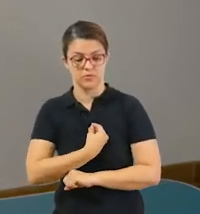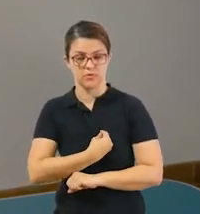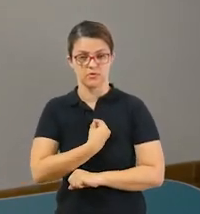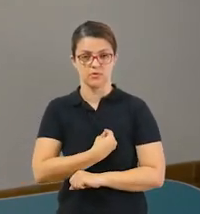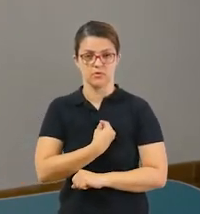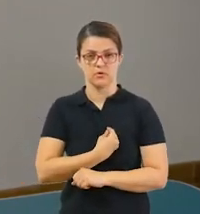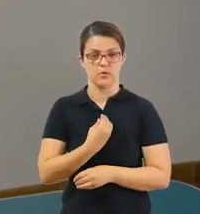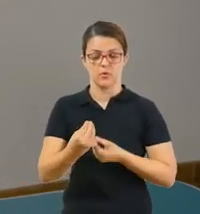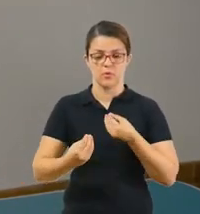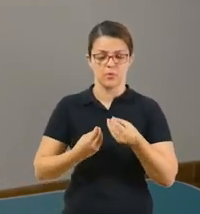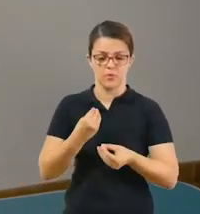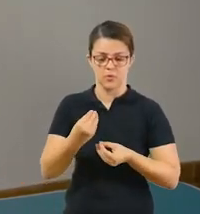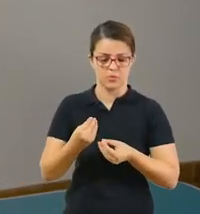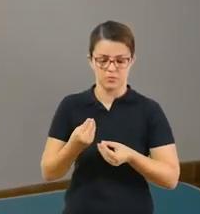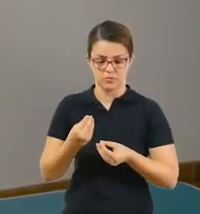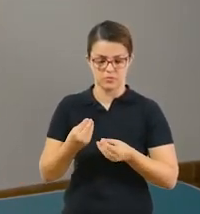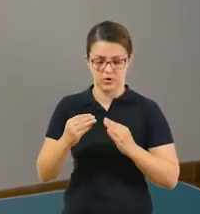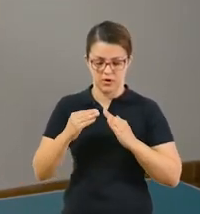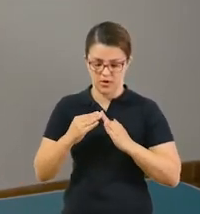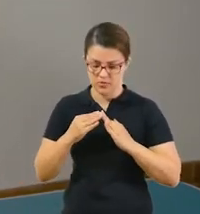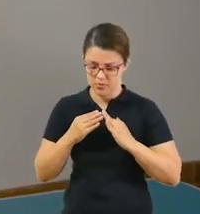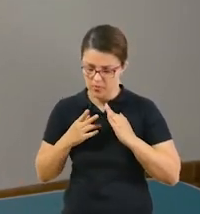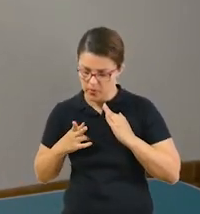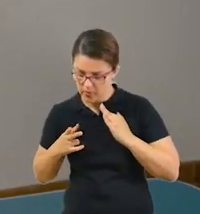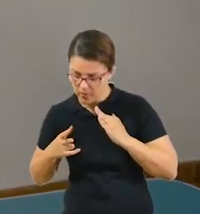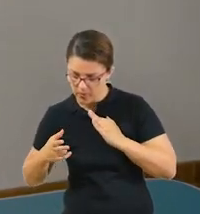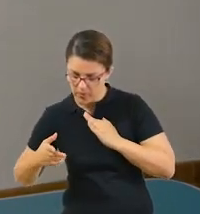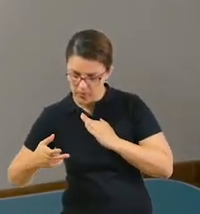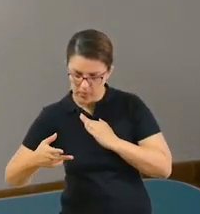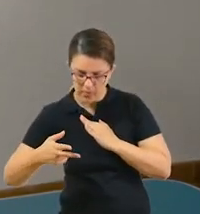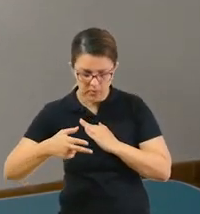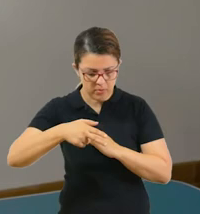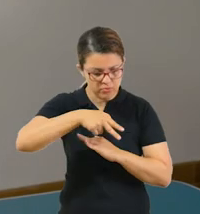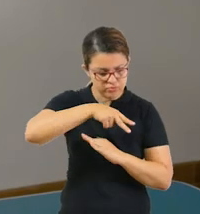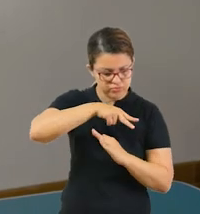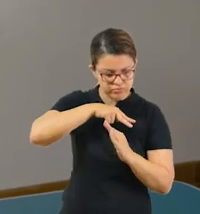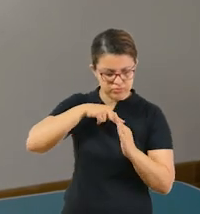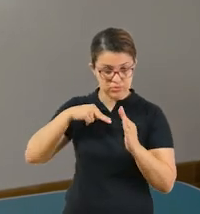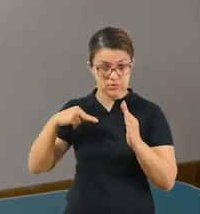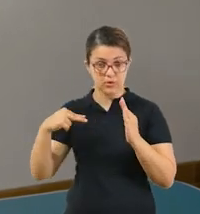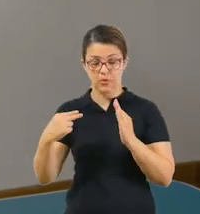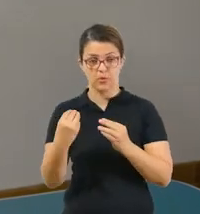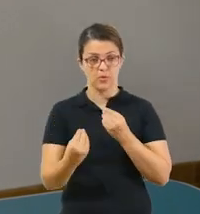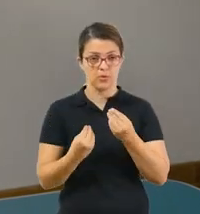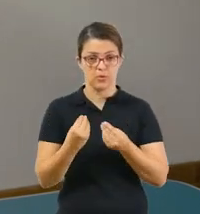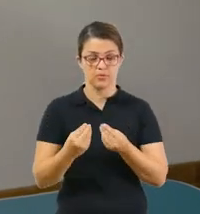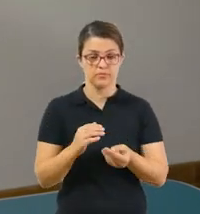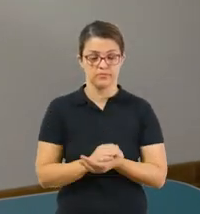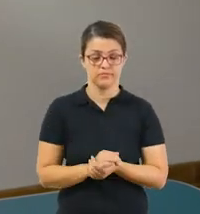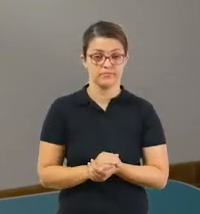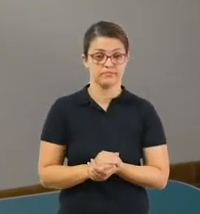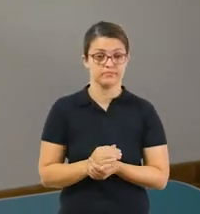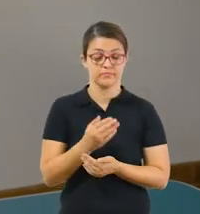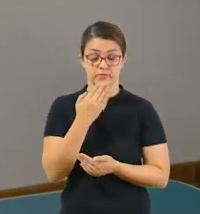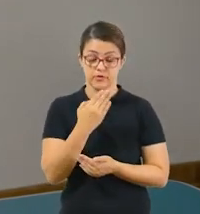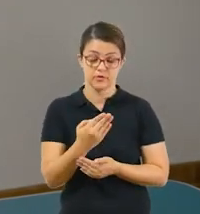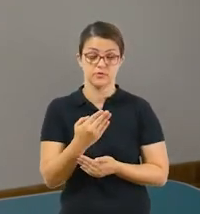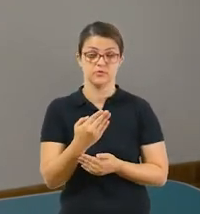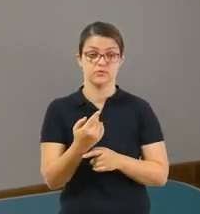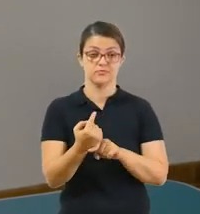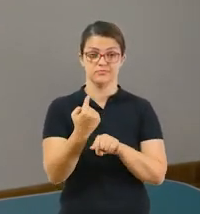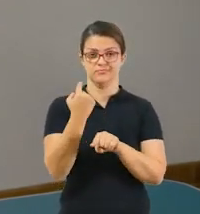a visão da redondeza onde você mora. E essas perguntinhas, elas servem para vocês, novamente, como lá no exercício anterior,